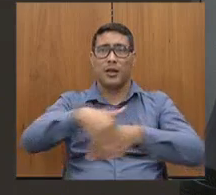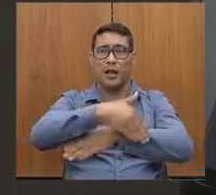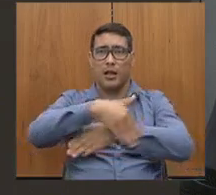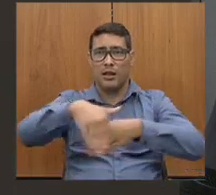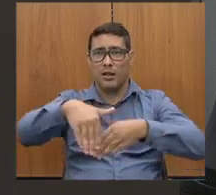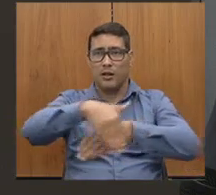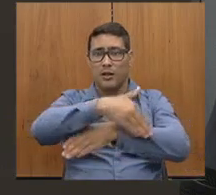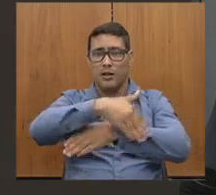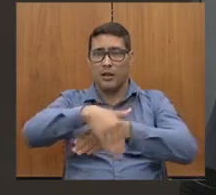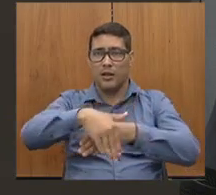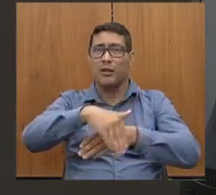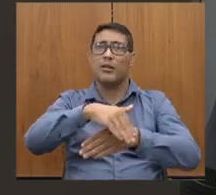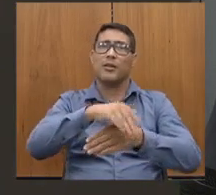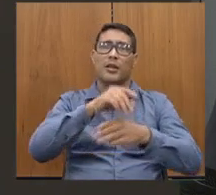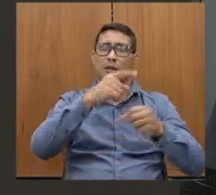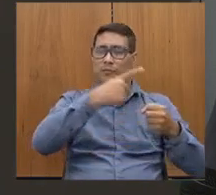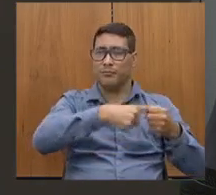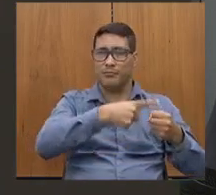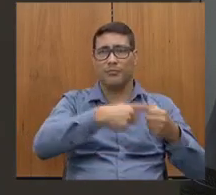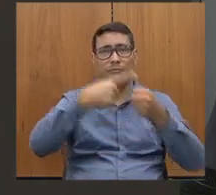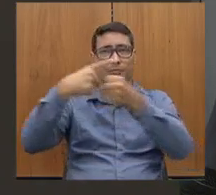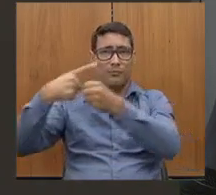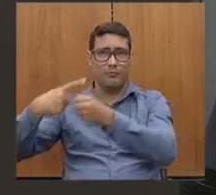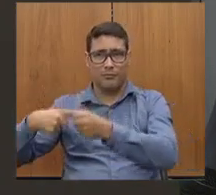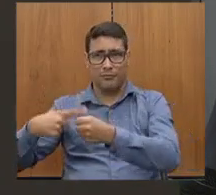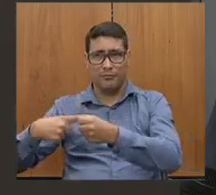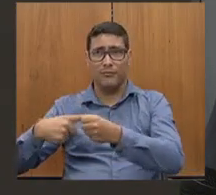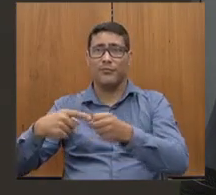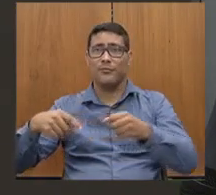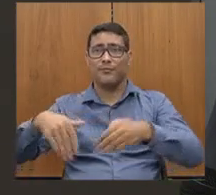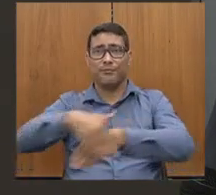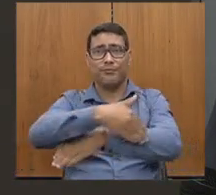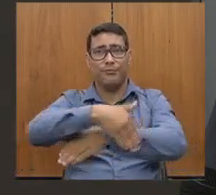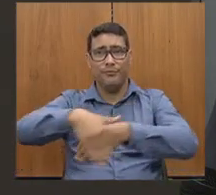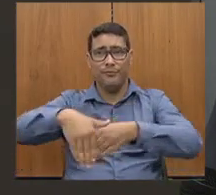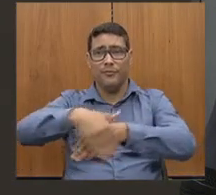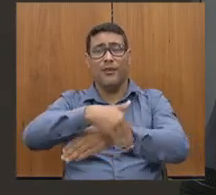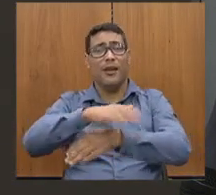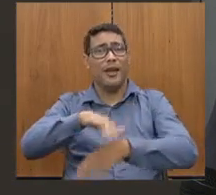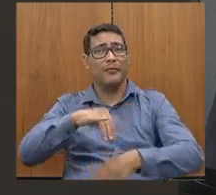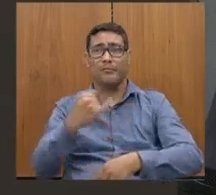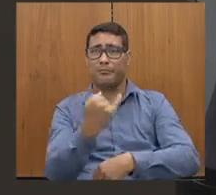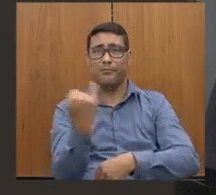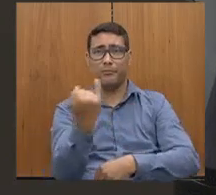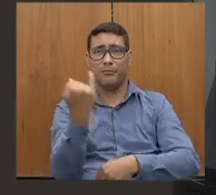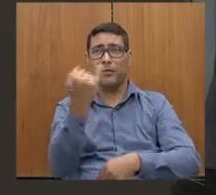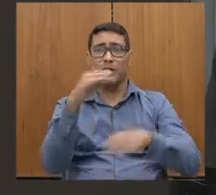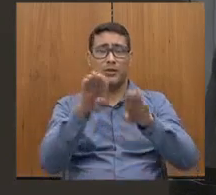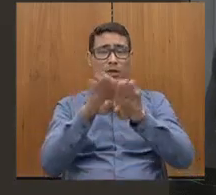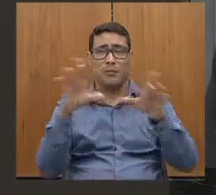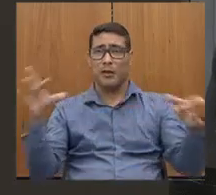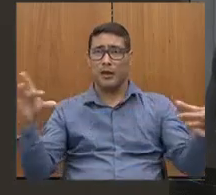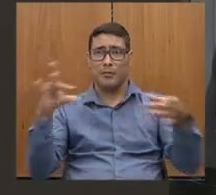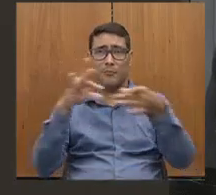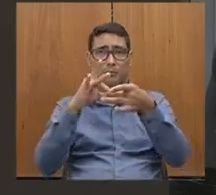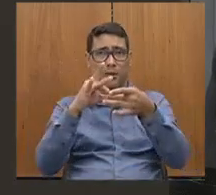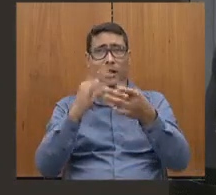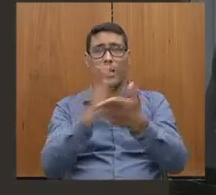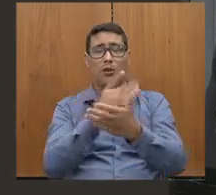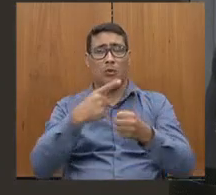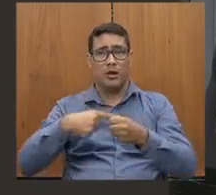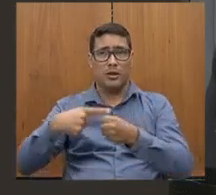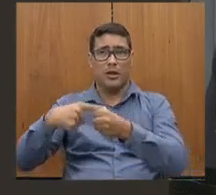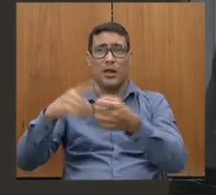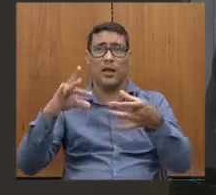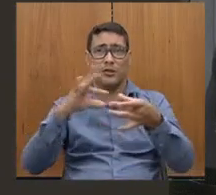Belém à Varja Alegre, que é uma estrada importante ali, que também ligará a região de Caratinga e